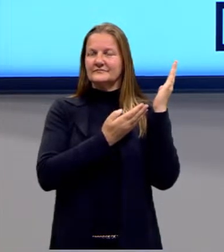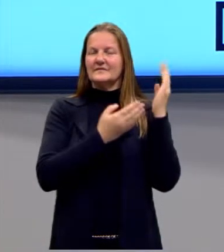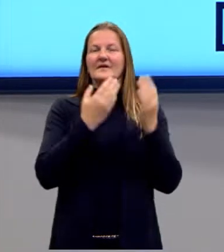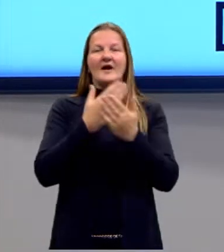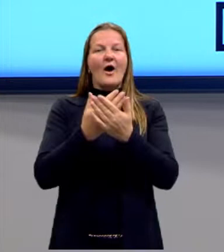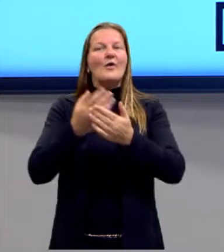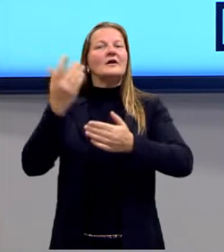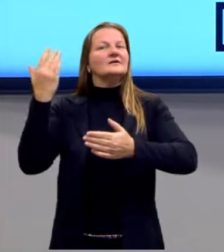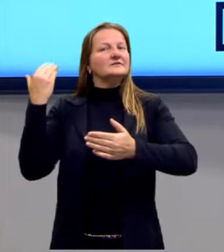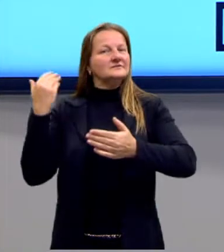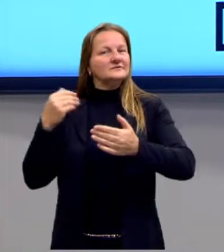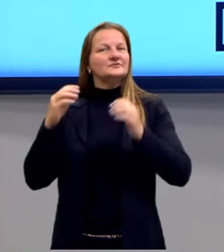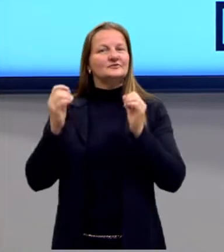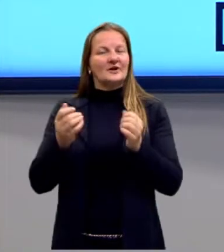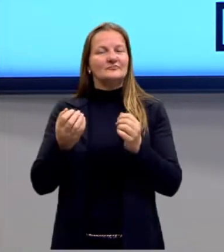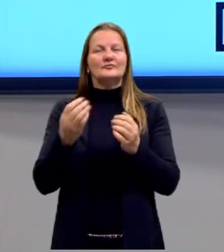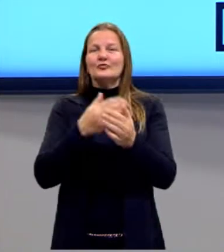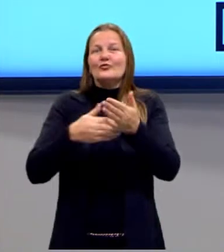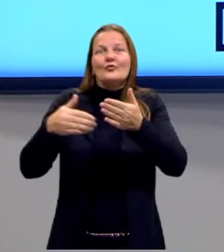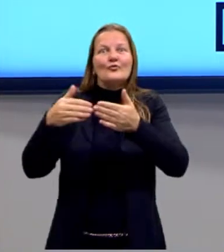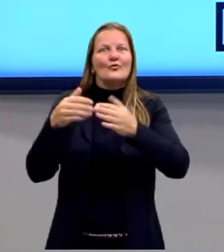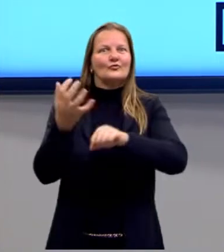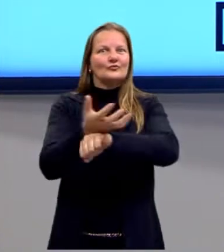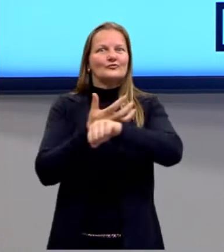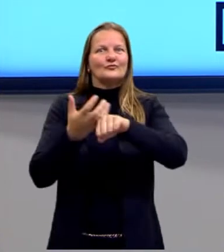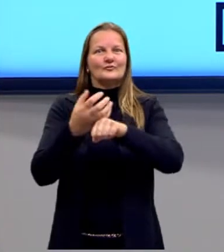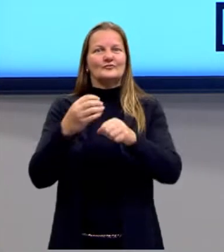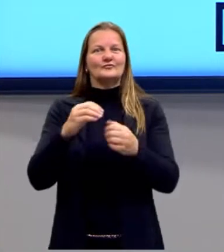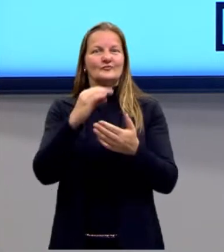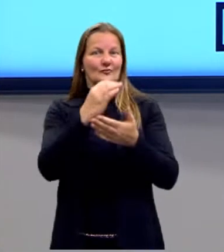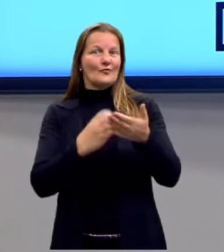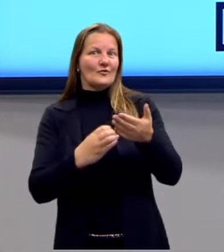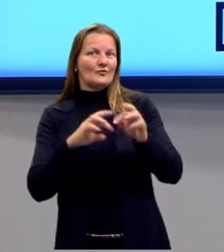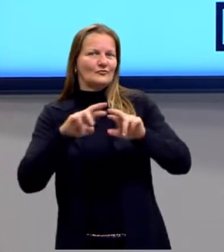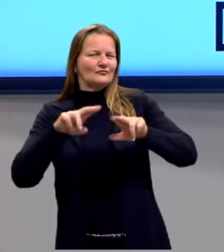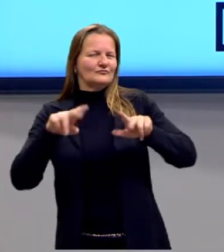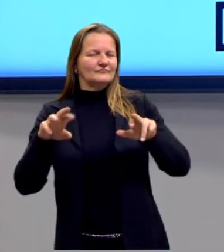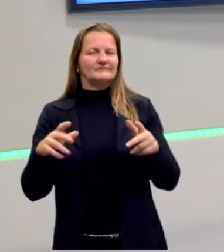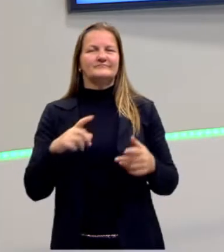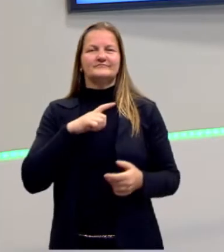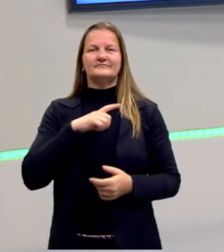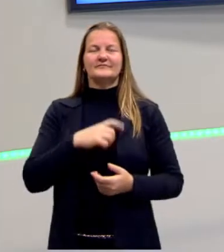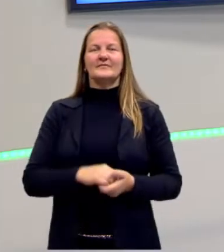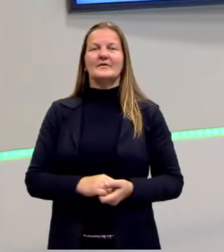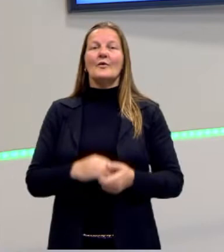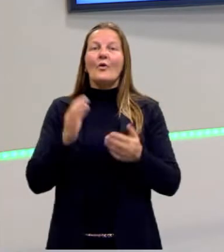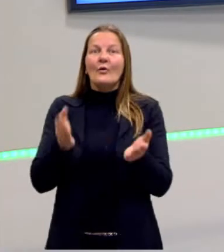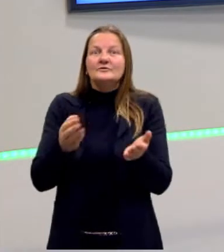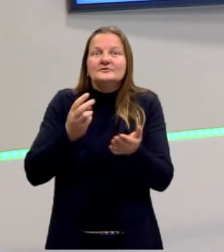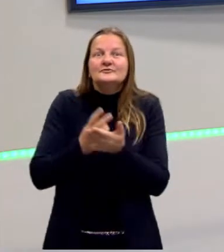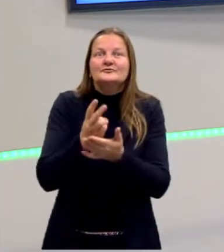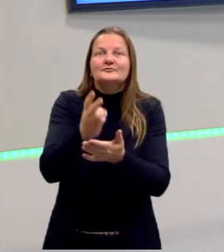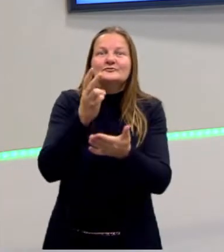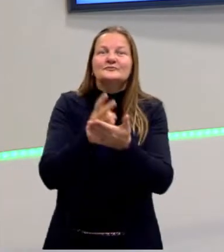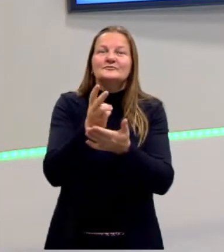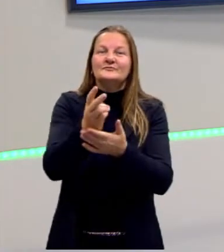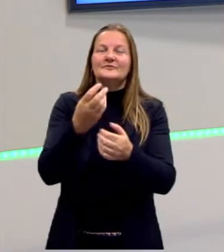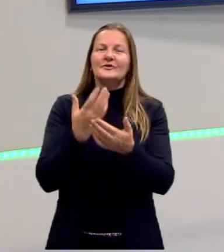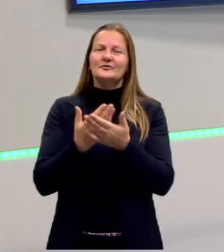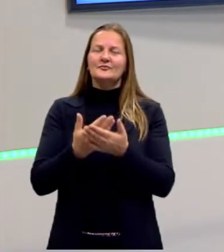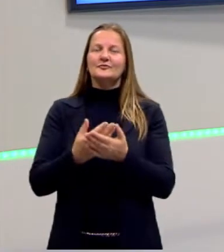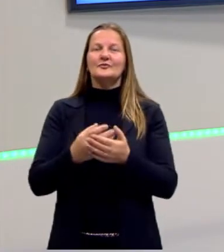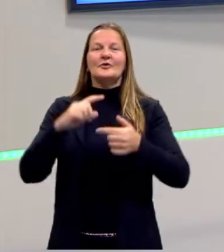transmitidas de todos os componentes curriculares. Hoje nós vamos dar continuidade então no estudo da